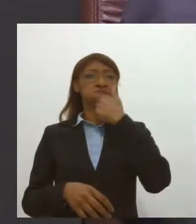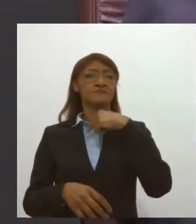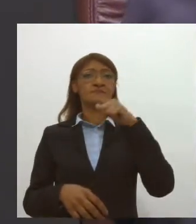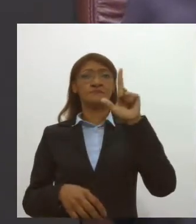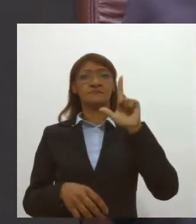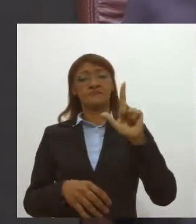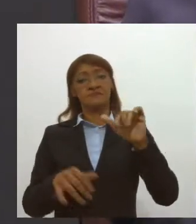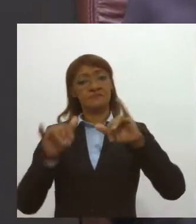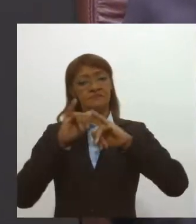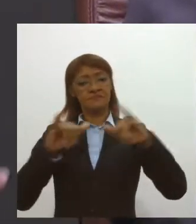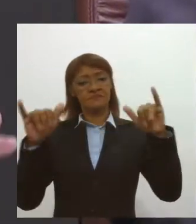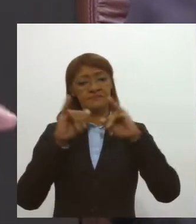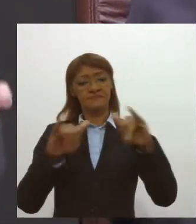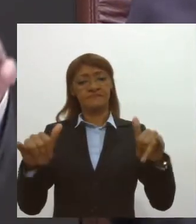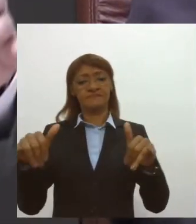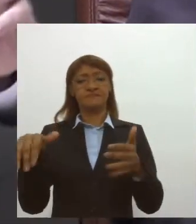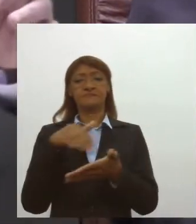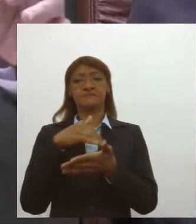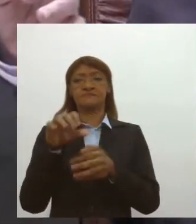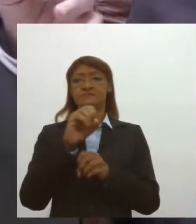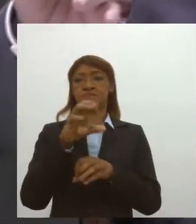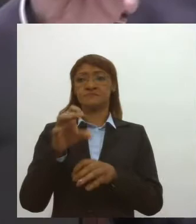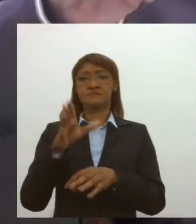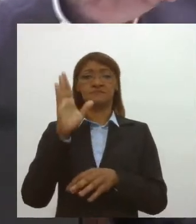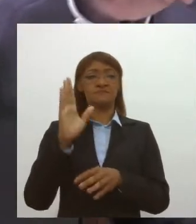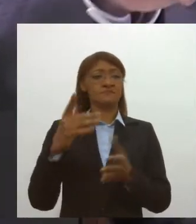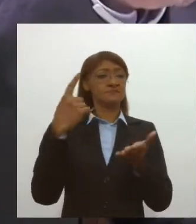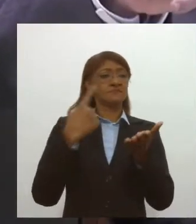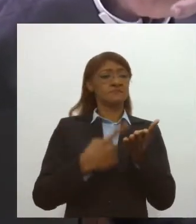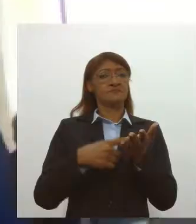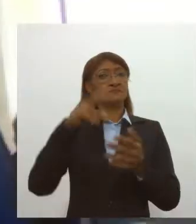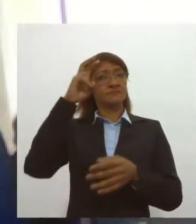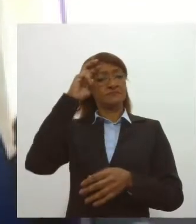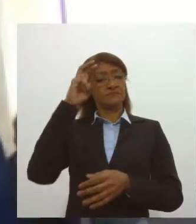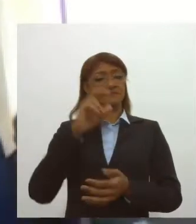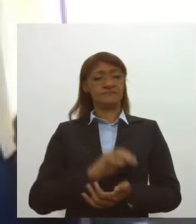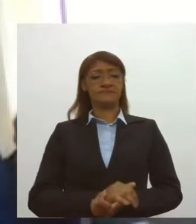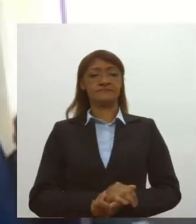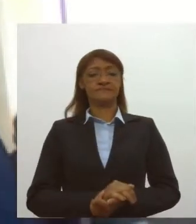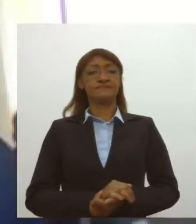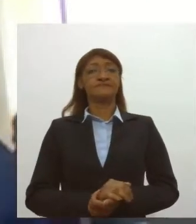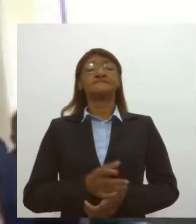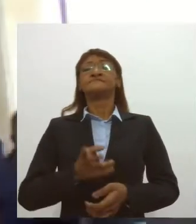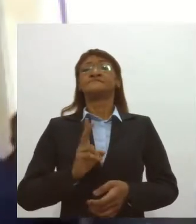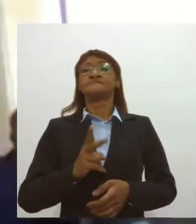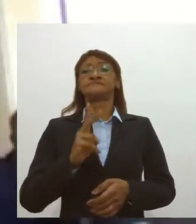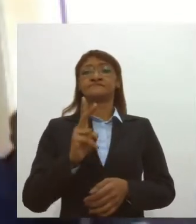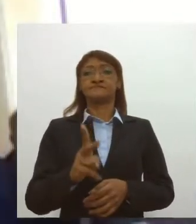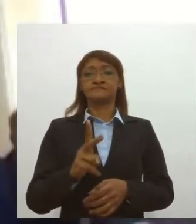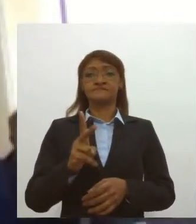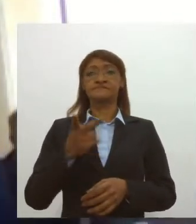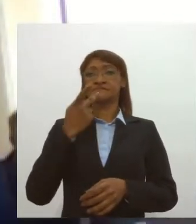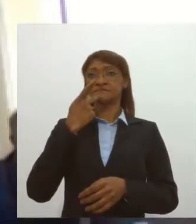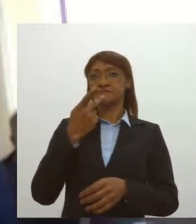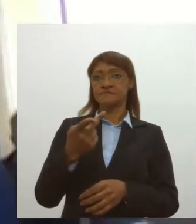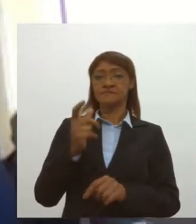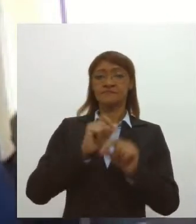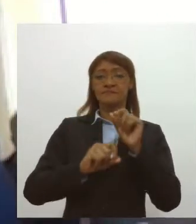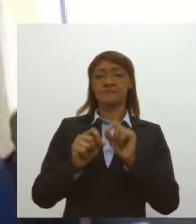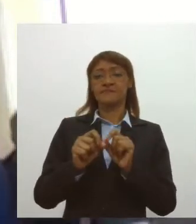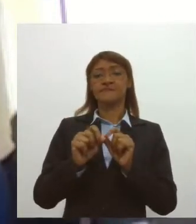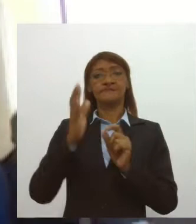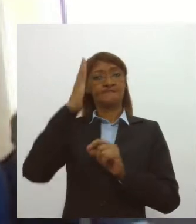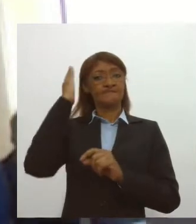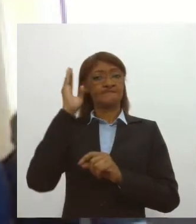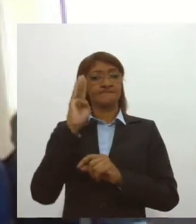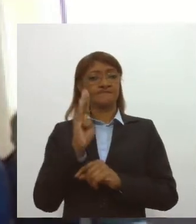informou que o secretário de educação confirmou sua ida para quinta-feira. Na sequência de seu pronunciamento, Irã Barbosa registrou